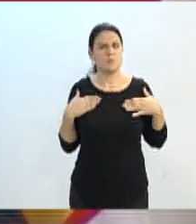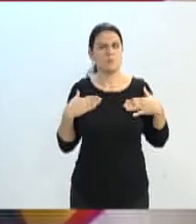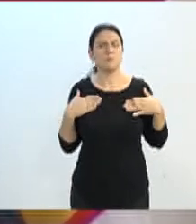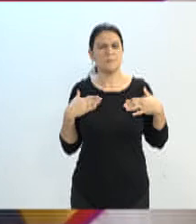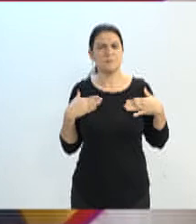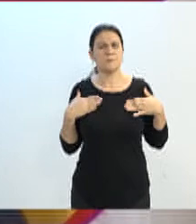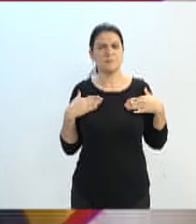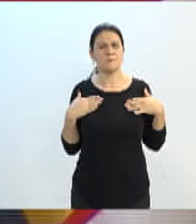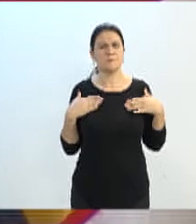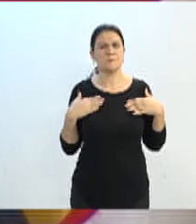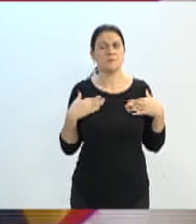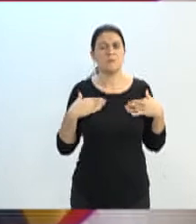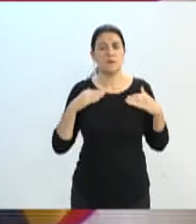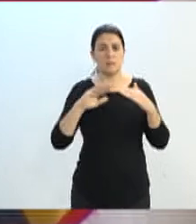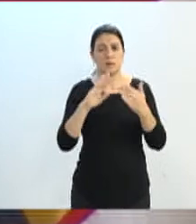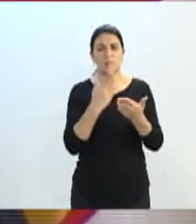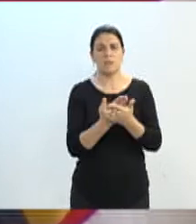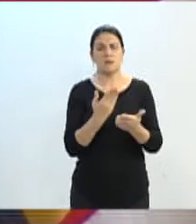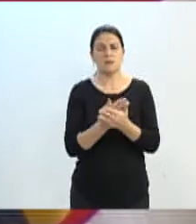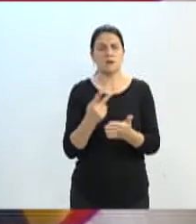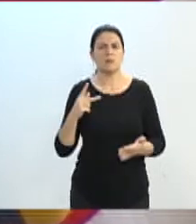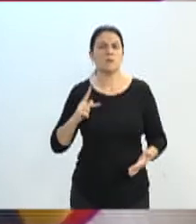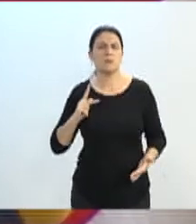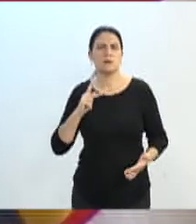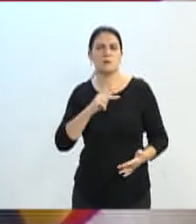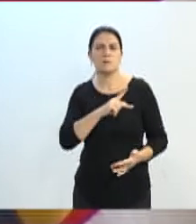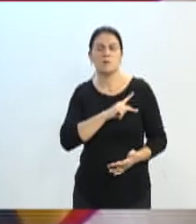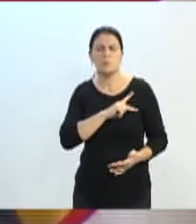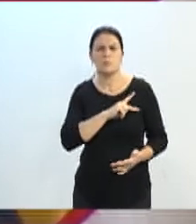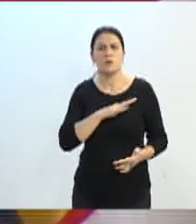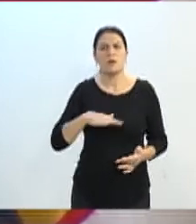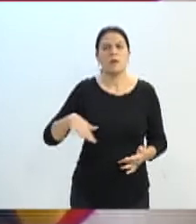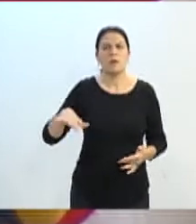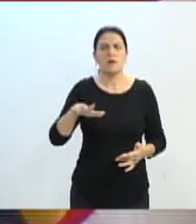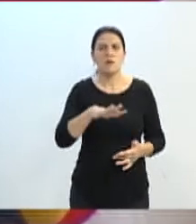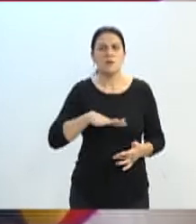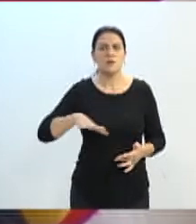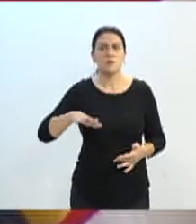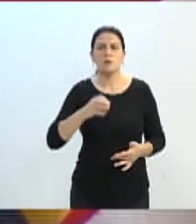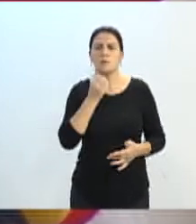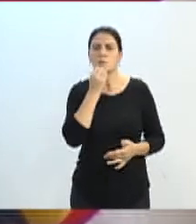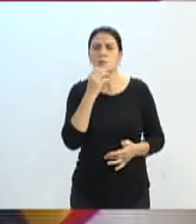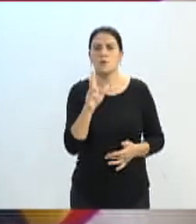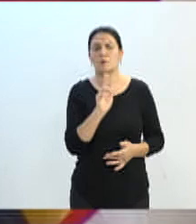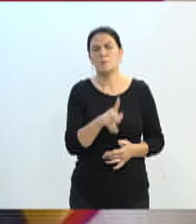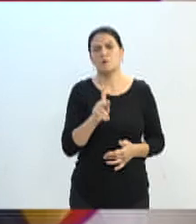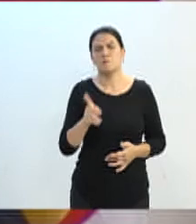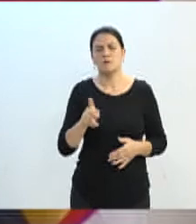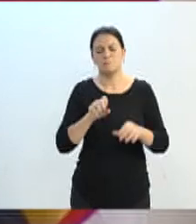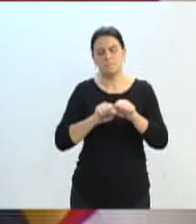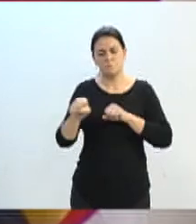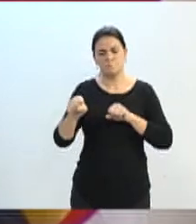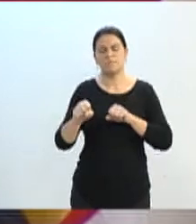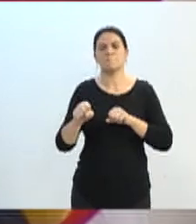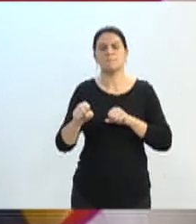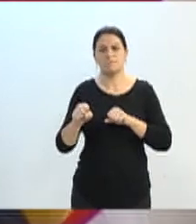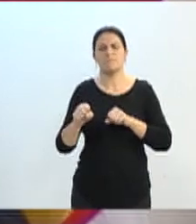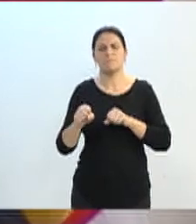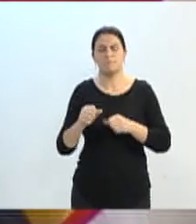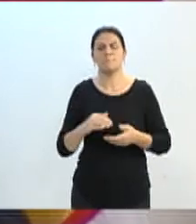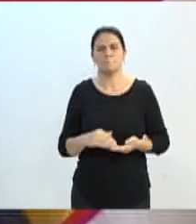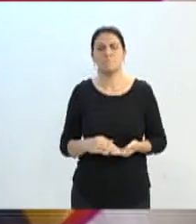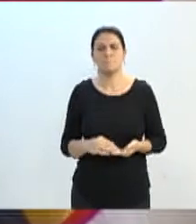nas escolas públicas da nossa região, de todo o nosso estado, professores bem formados e que possam também